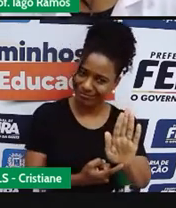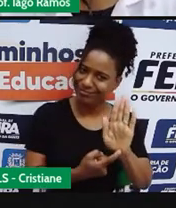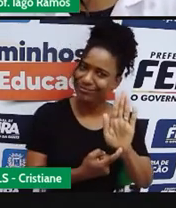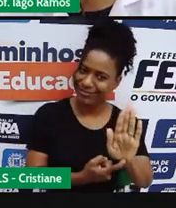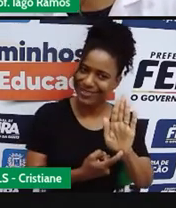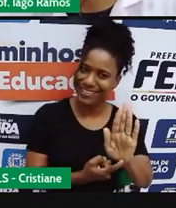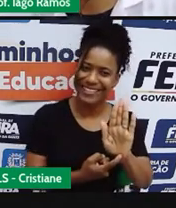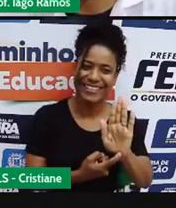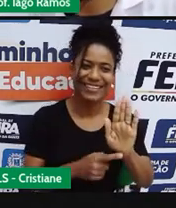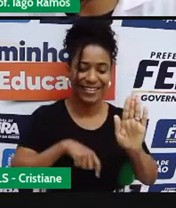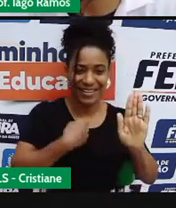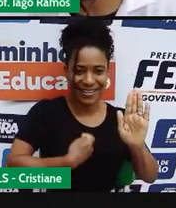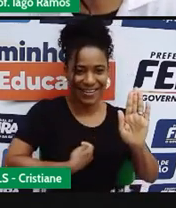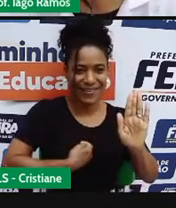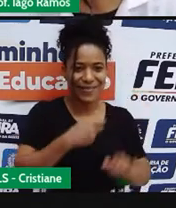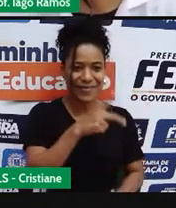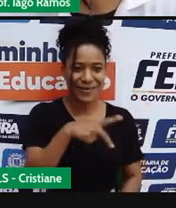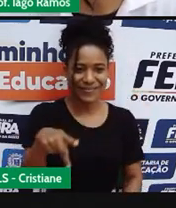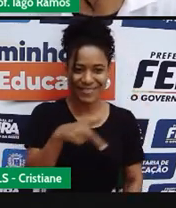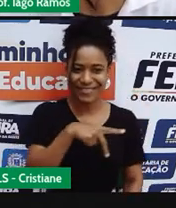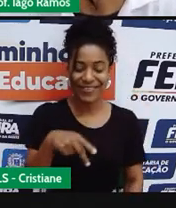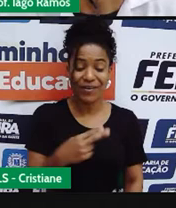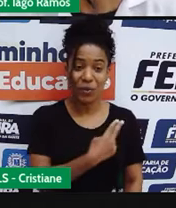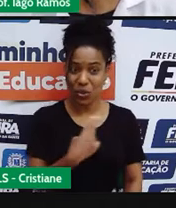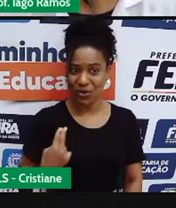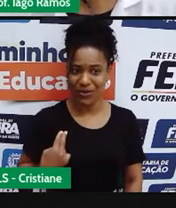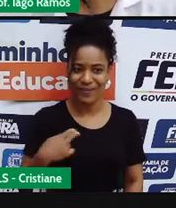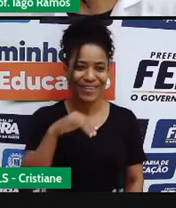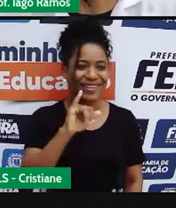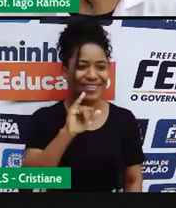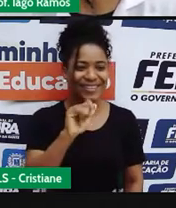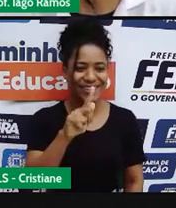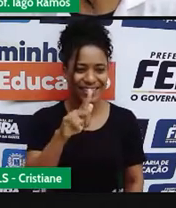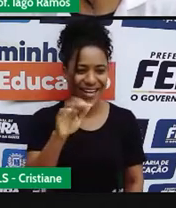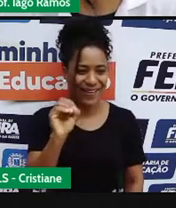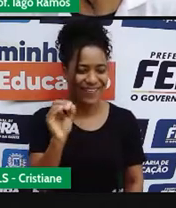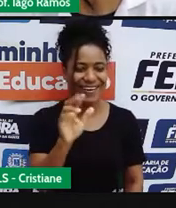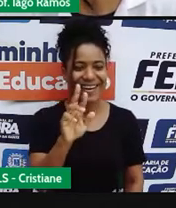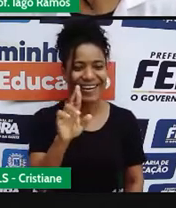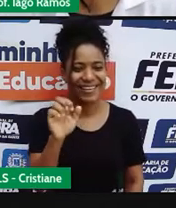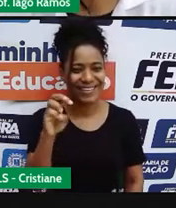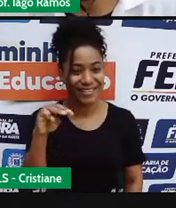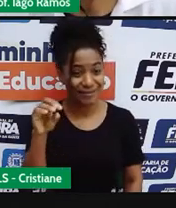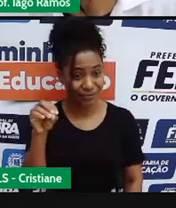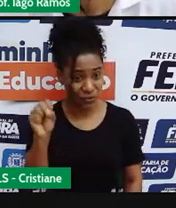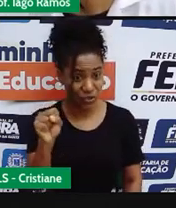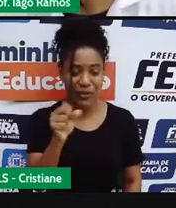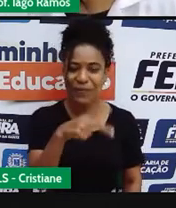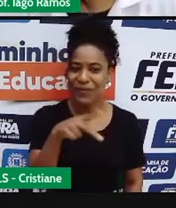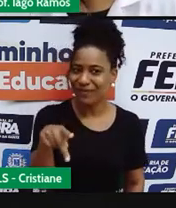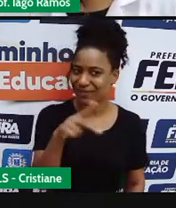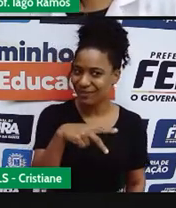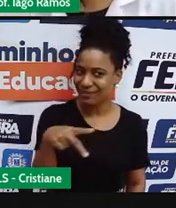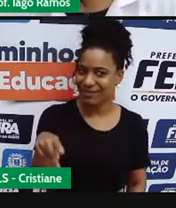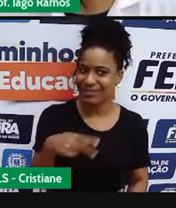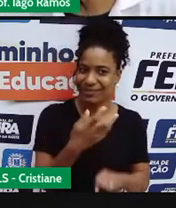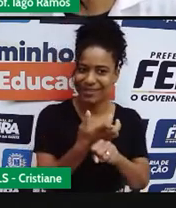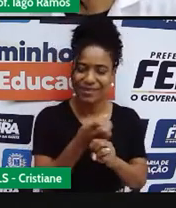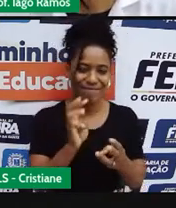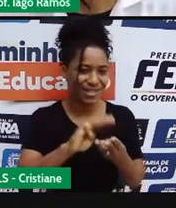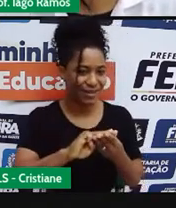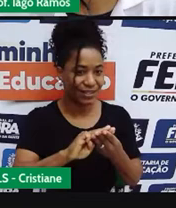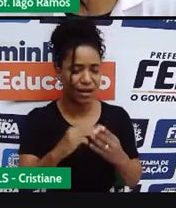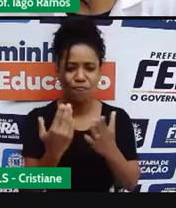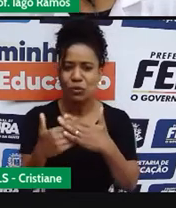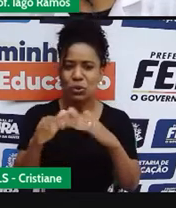apresentação, eu sou o professor Iago Ramos, né? Sou professor de matemática, eu venho lá da escola municipal